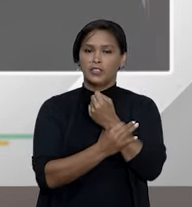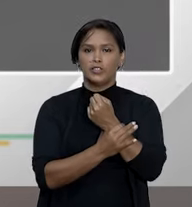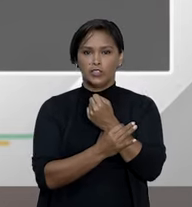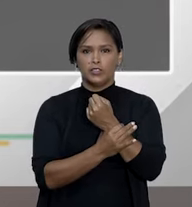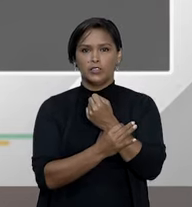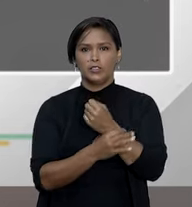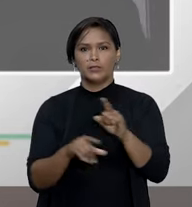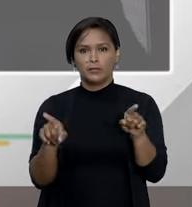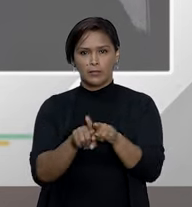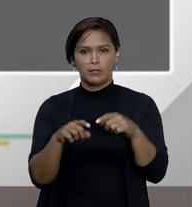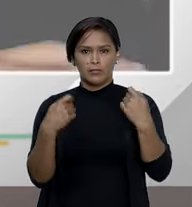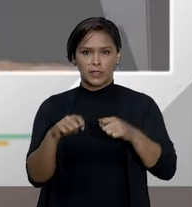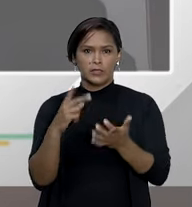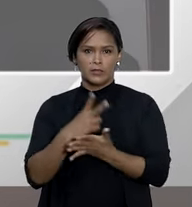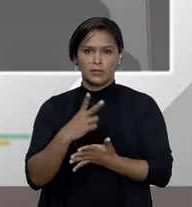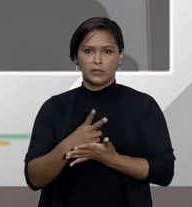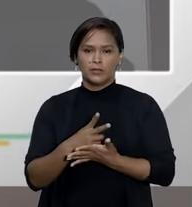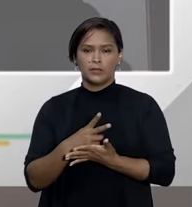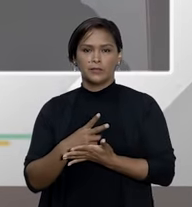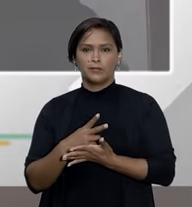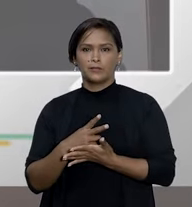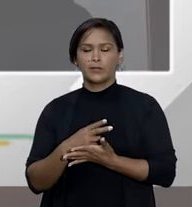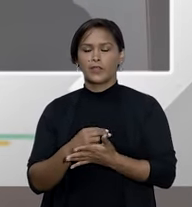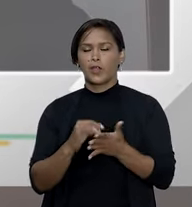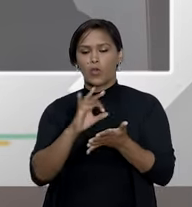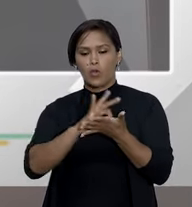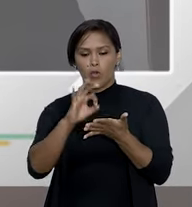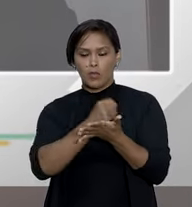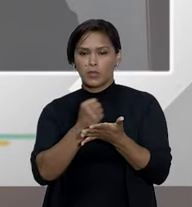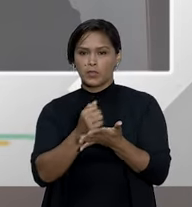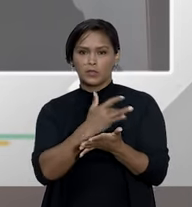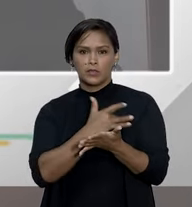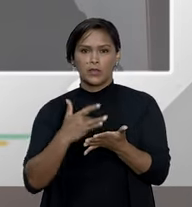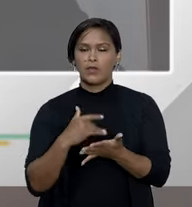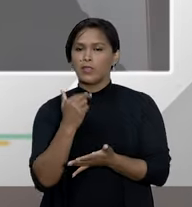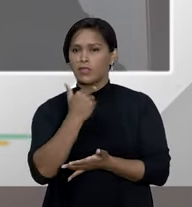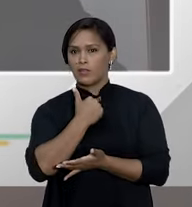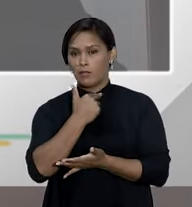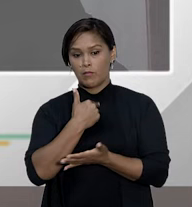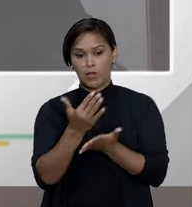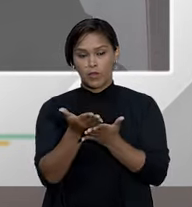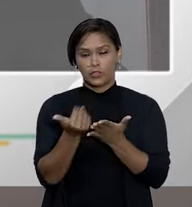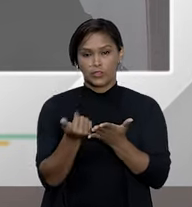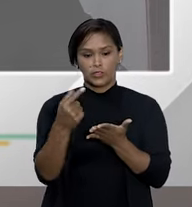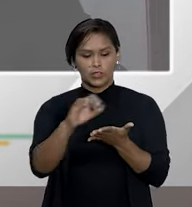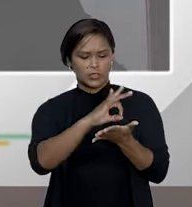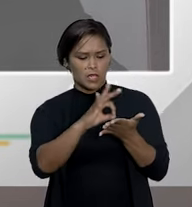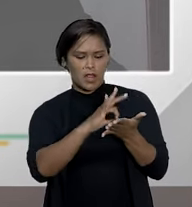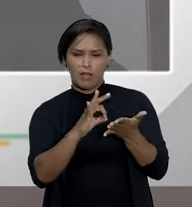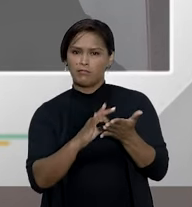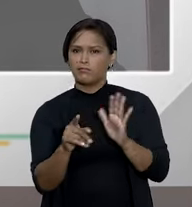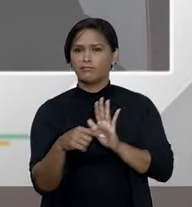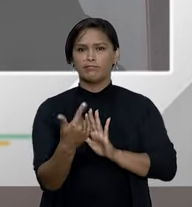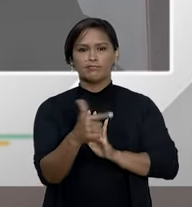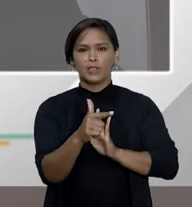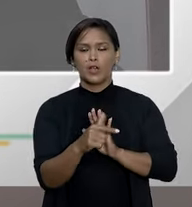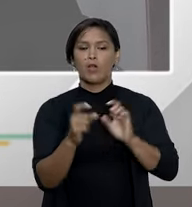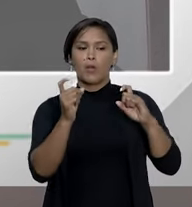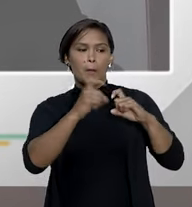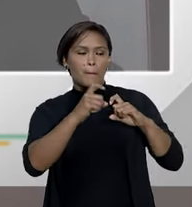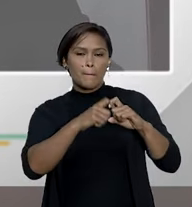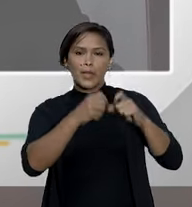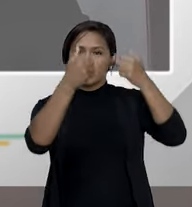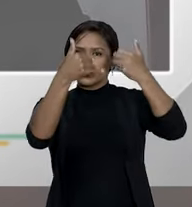o plano de saúde não pode retirar a priori do contrato se o médico